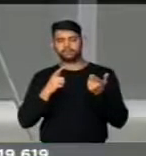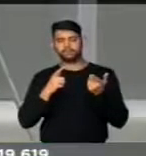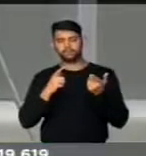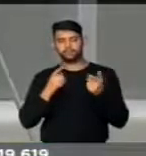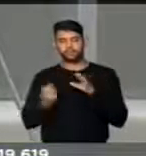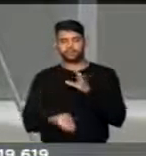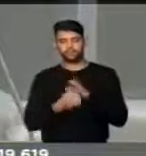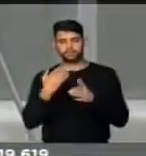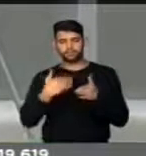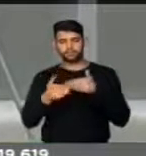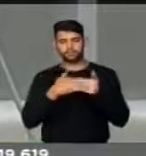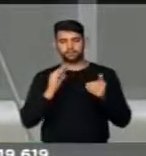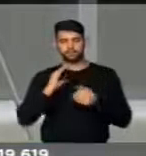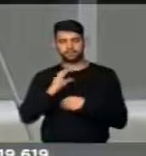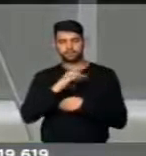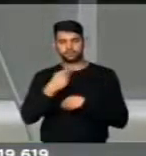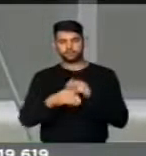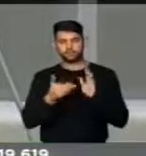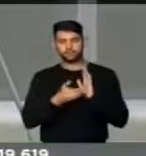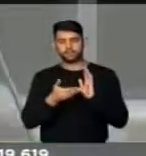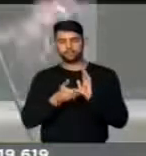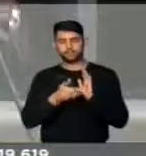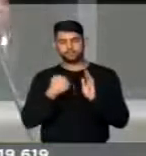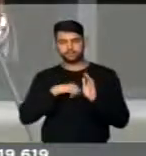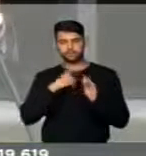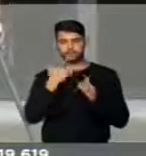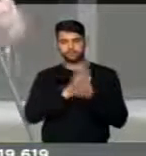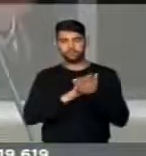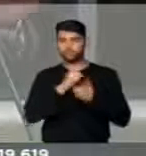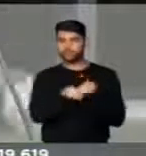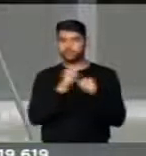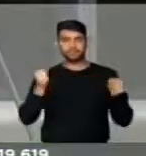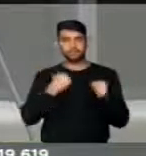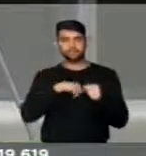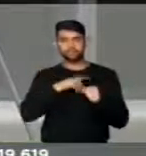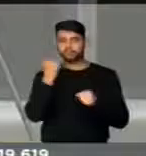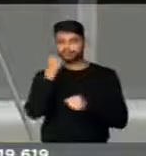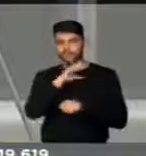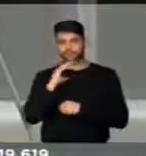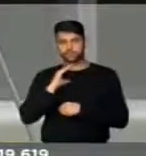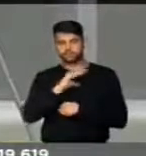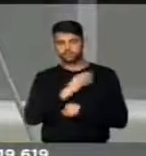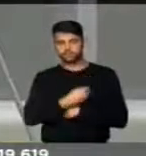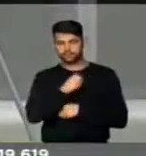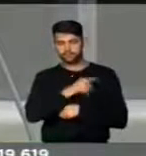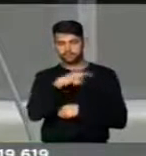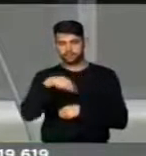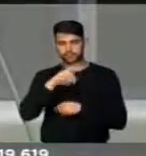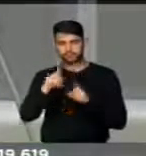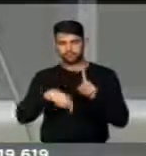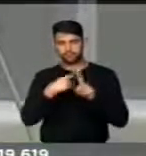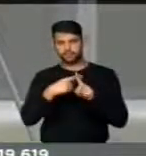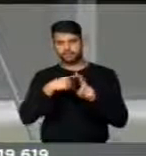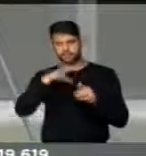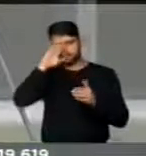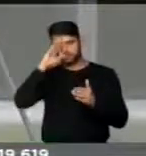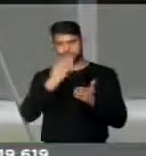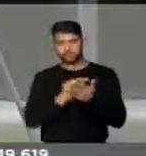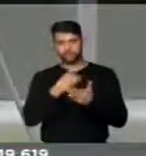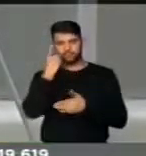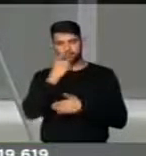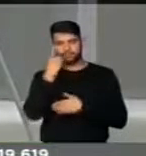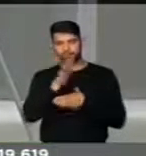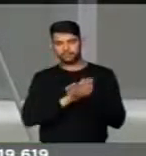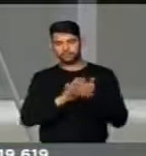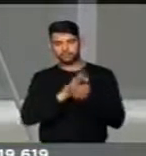formação de qualquer comissão nessa casa. Nós já não damos conta das comissões que estão aí, e mais. Também acredito que a nobre